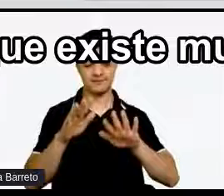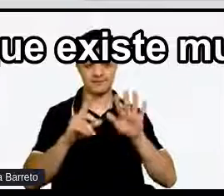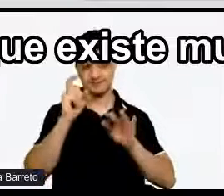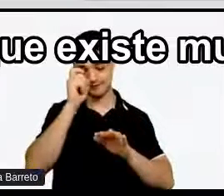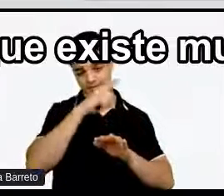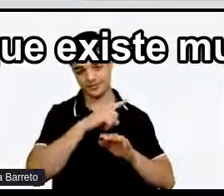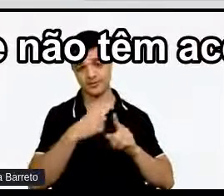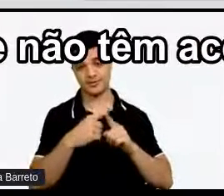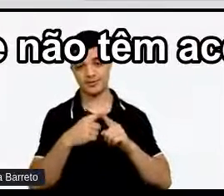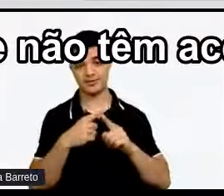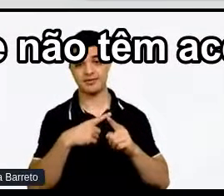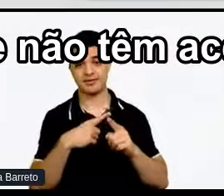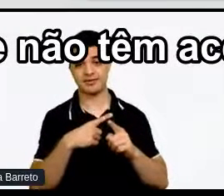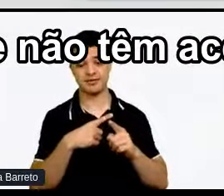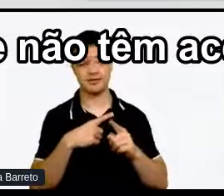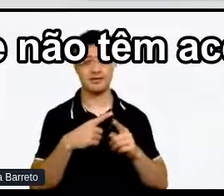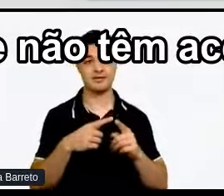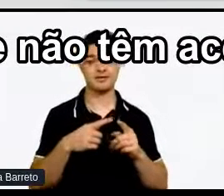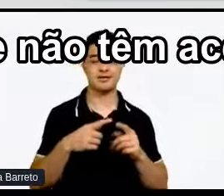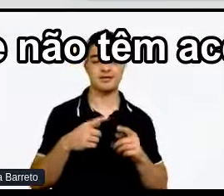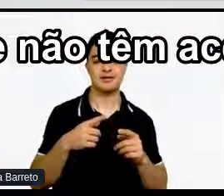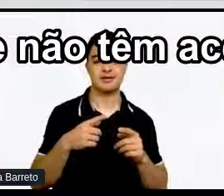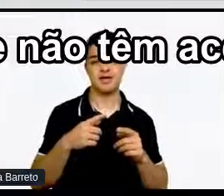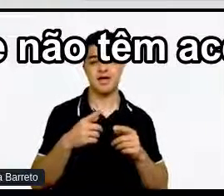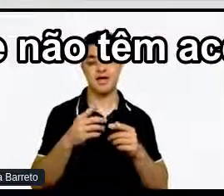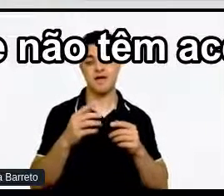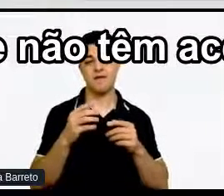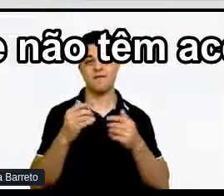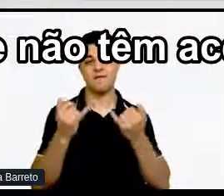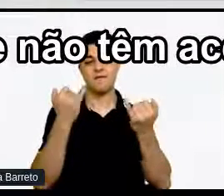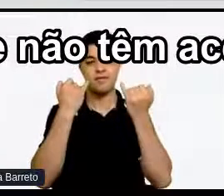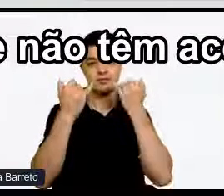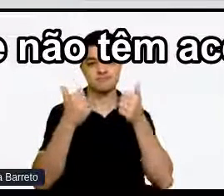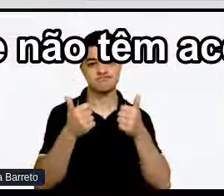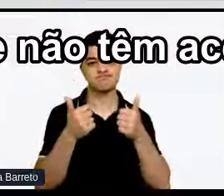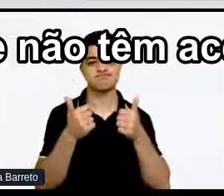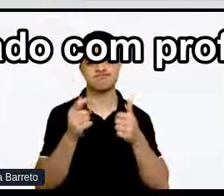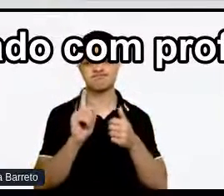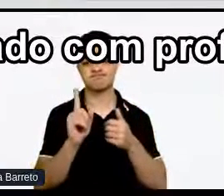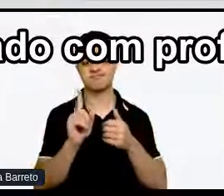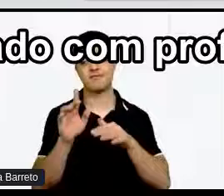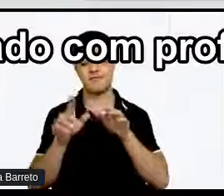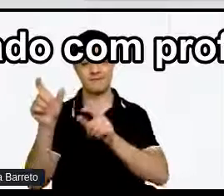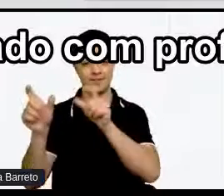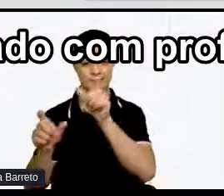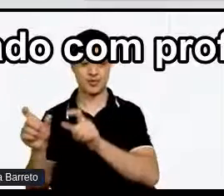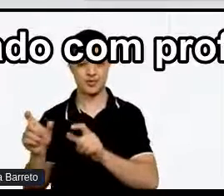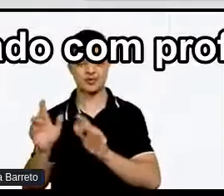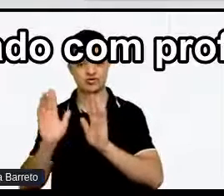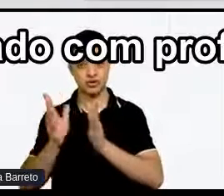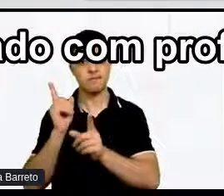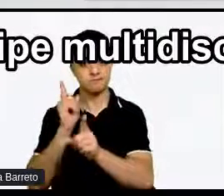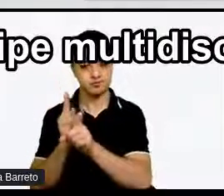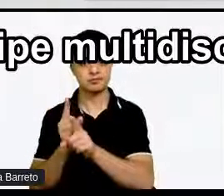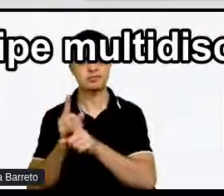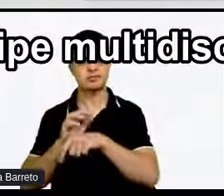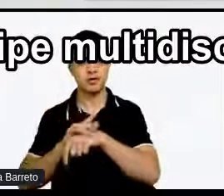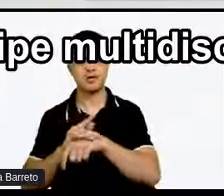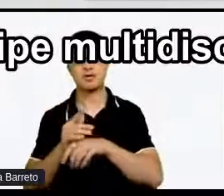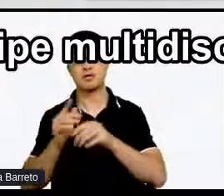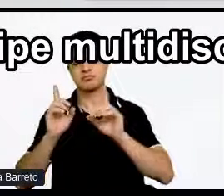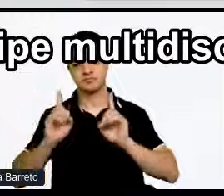subnotificação Existem pessoas Que não têm acesso A um processo de diagnóstico Qualificado Com profissionais qualificados Com equipe